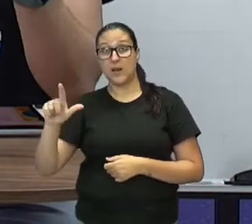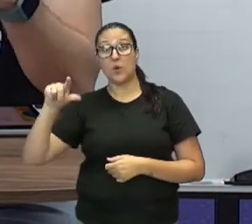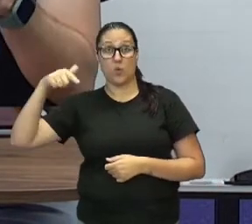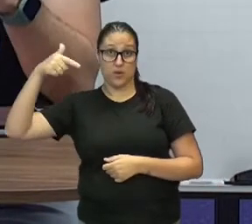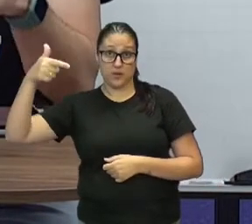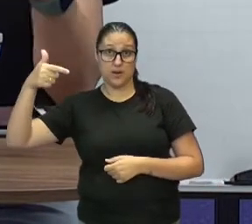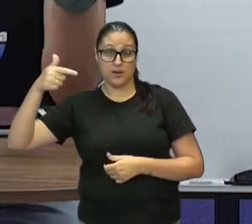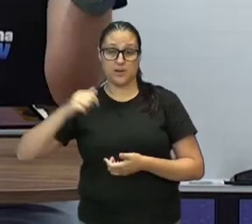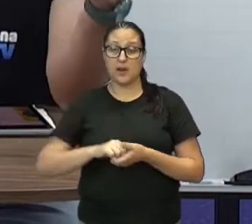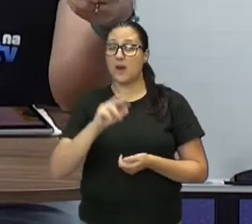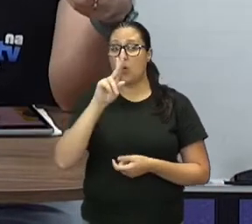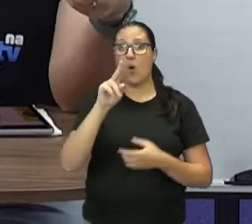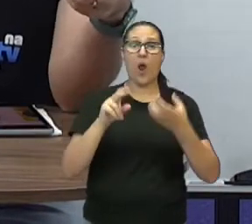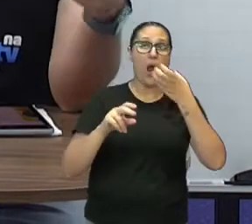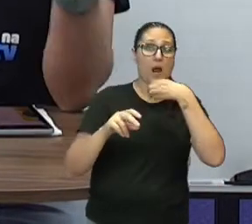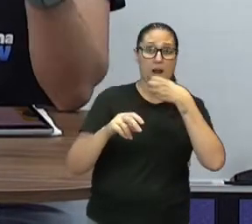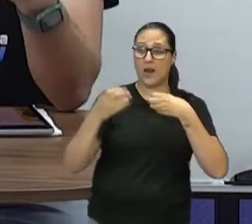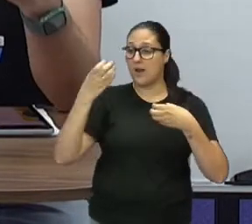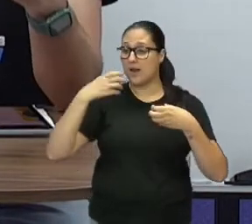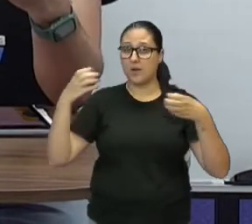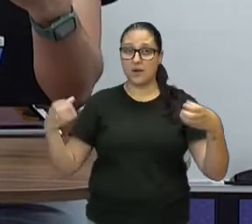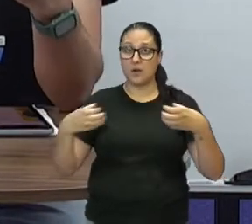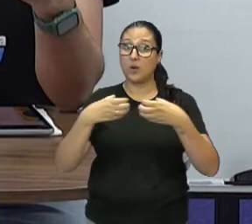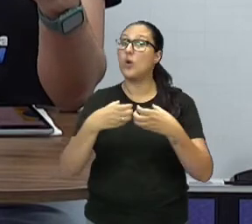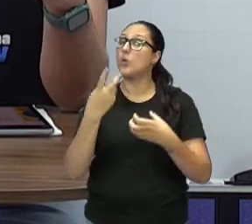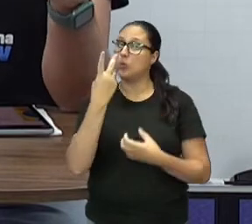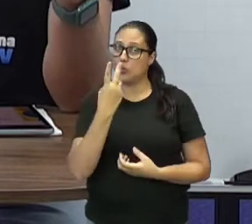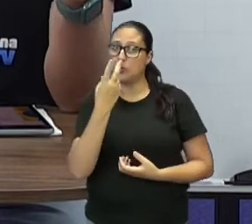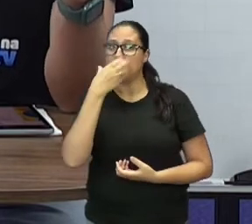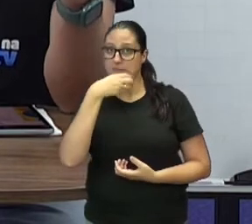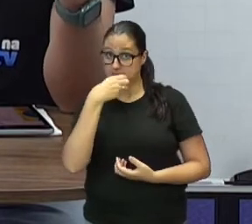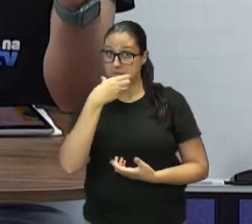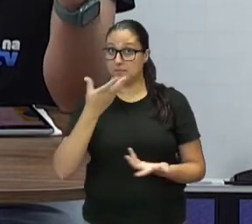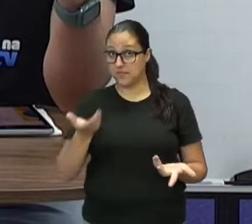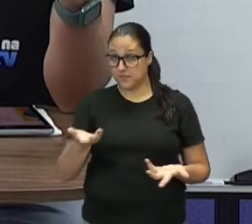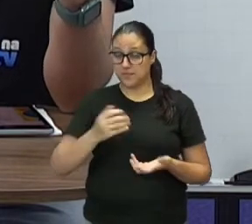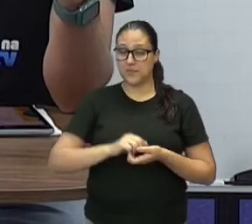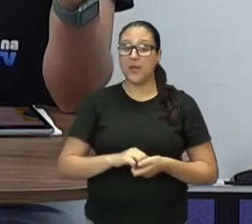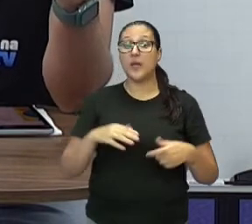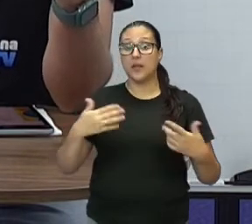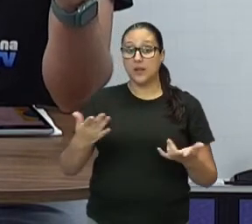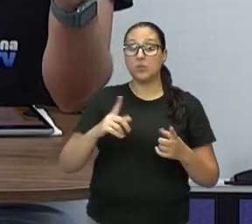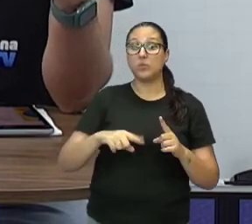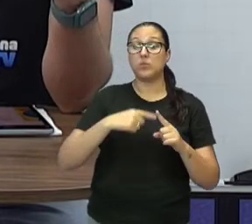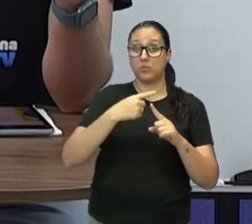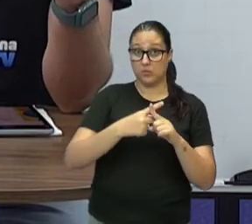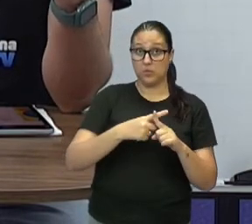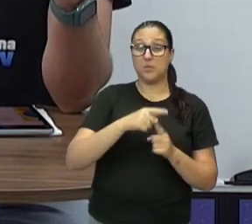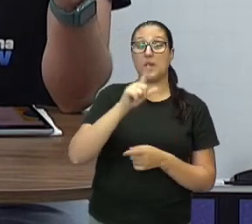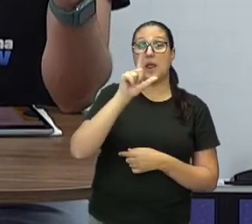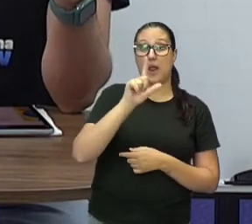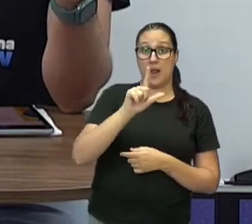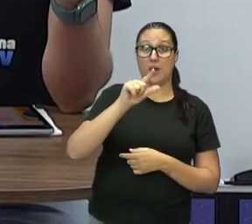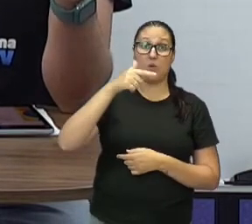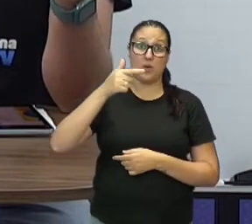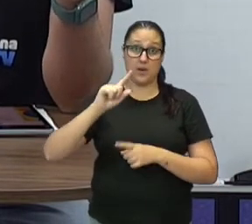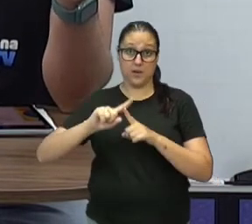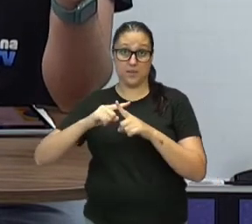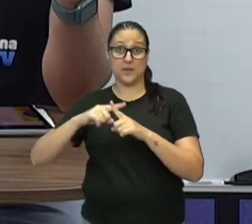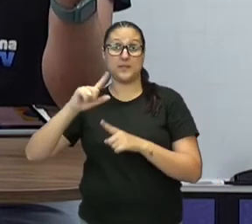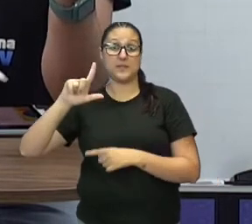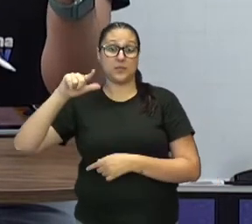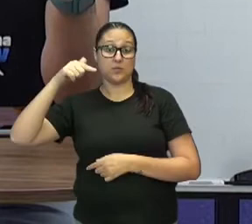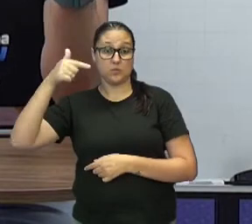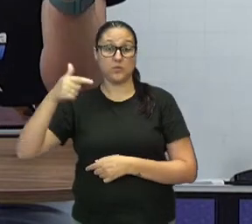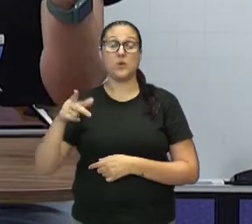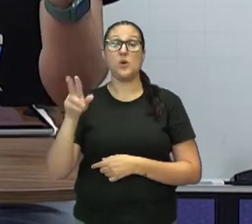somar uma maçã mais outra maçã? Não vou ter duas maçãs? Então, somando L ao quadrado mais L ao quadrado, eu vou